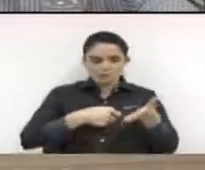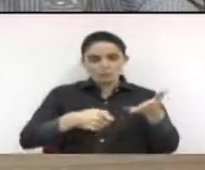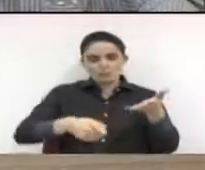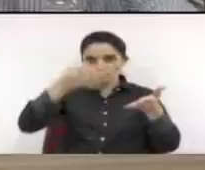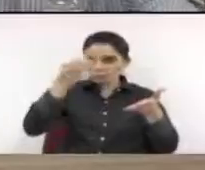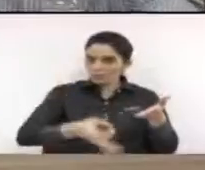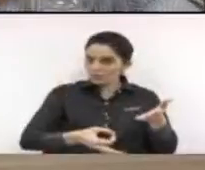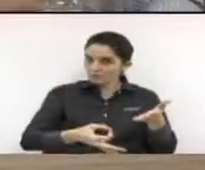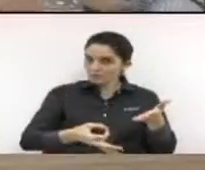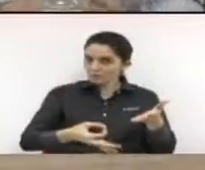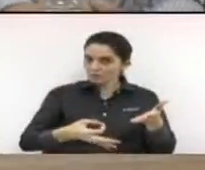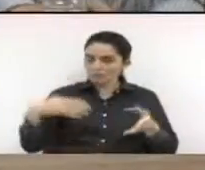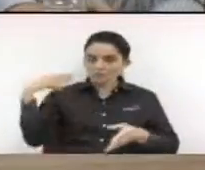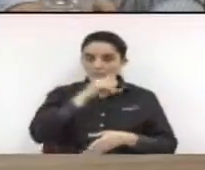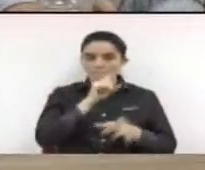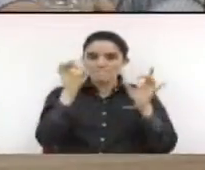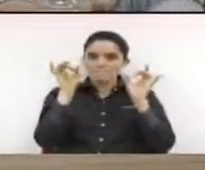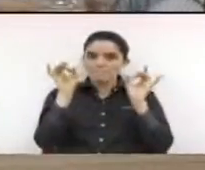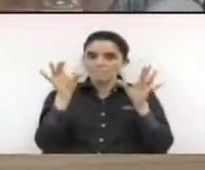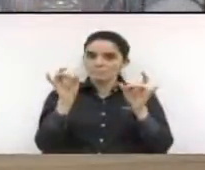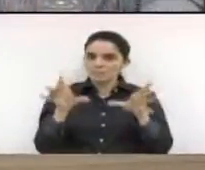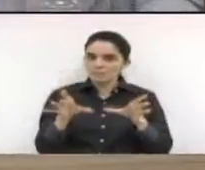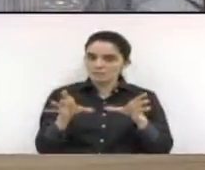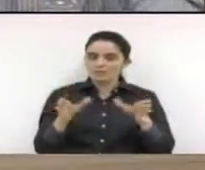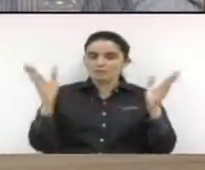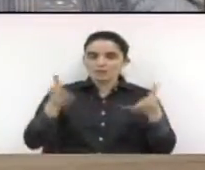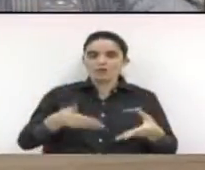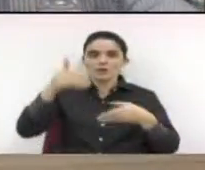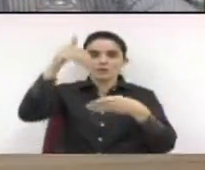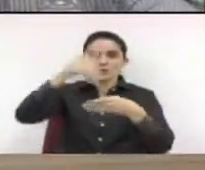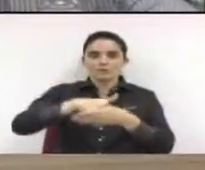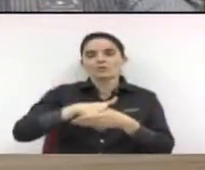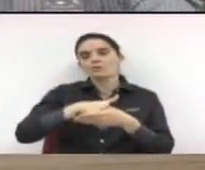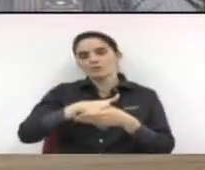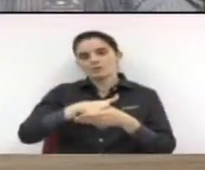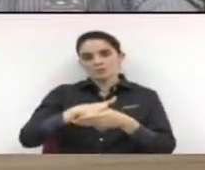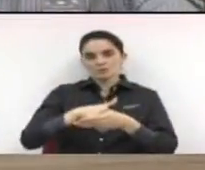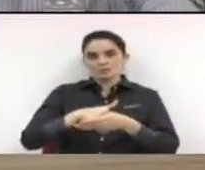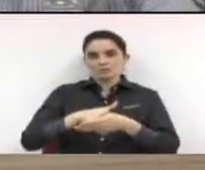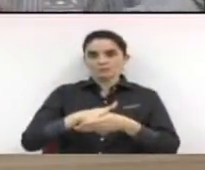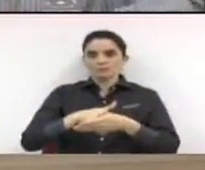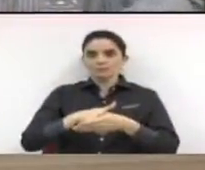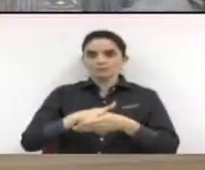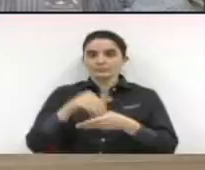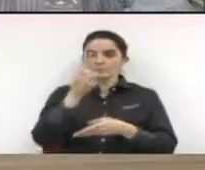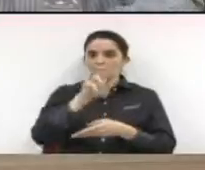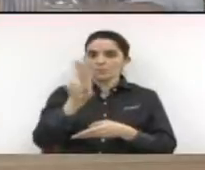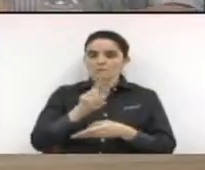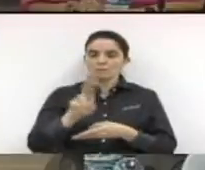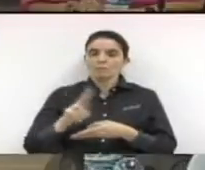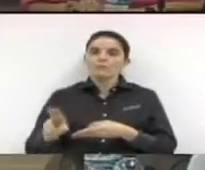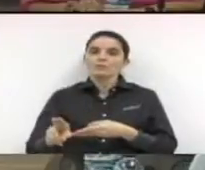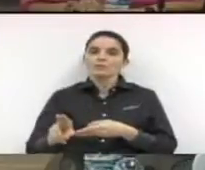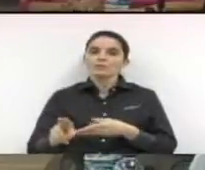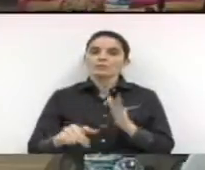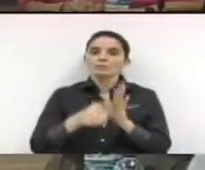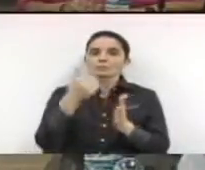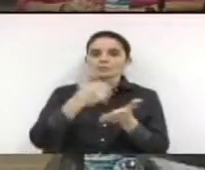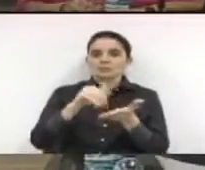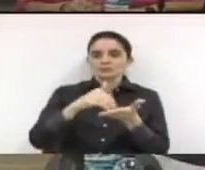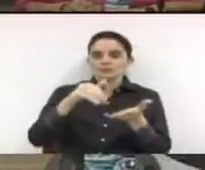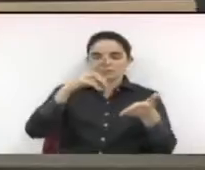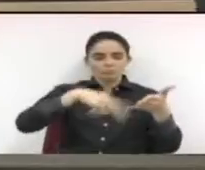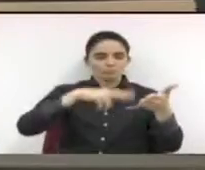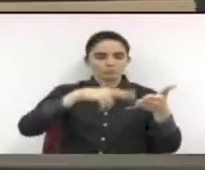a urgência especial e agora assim vai a votação e a votação é nominal ao primeiro secretário